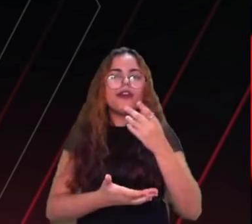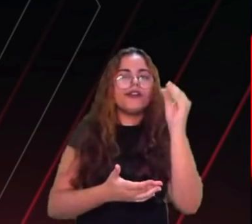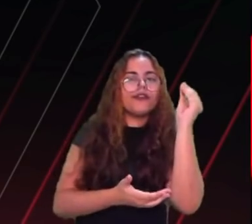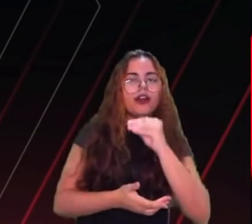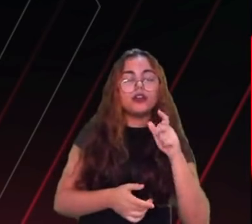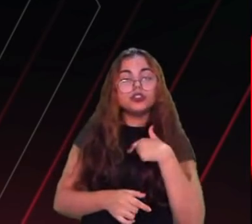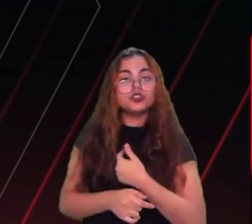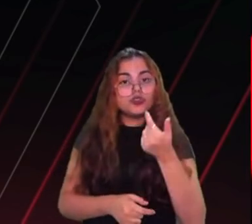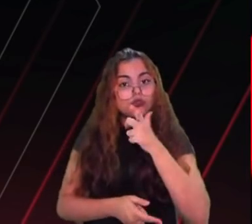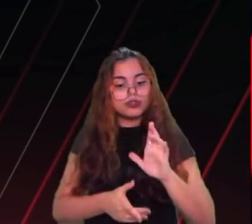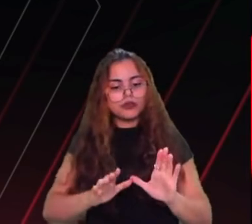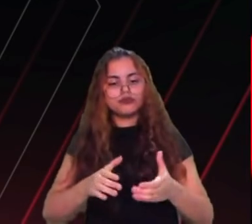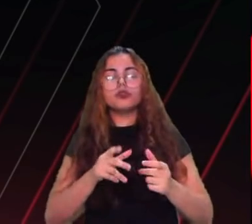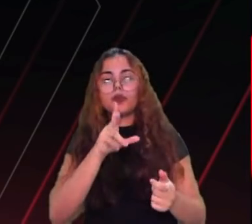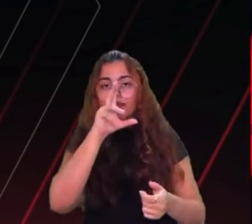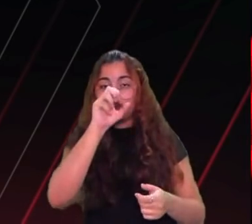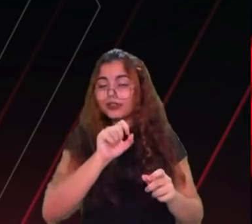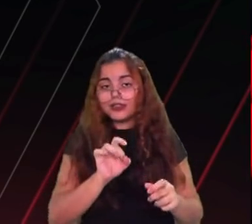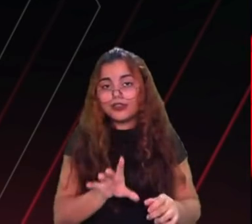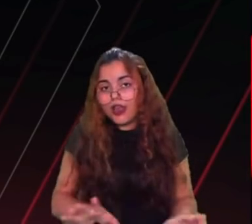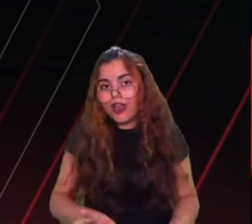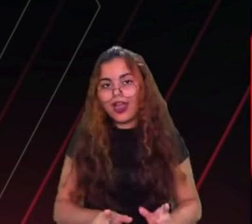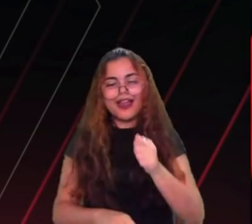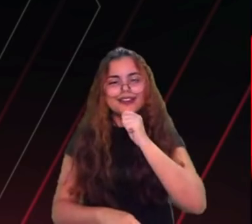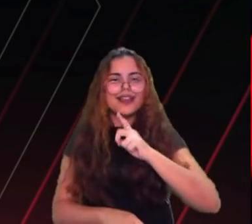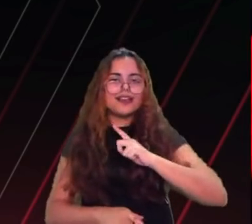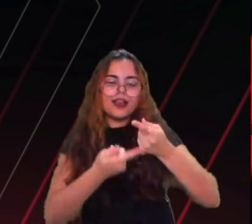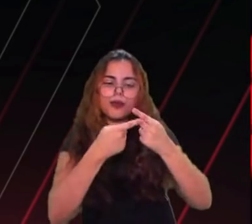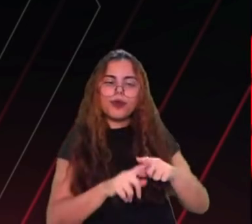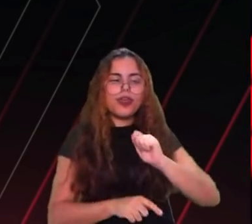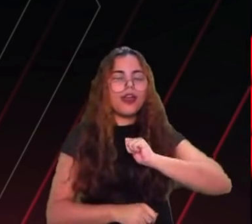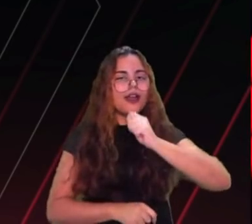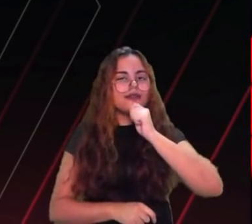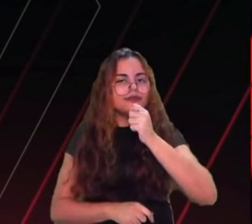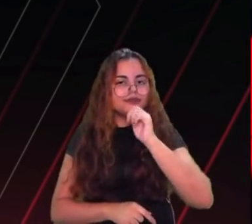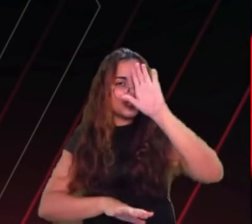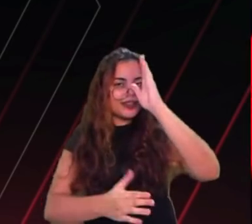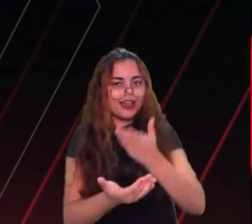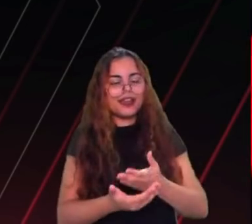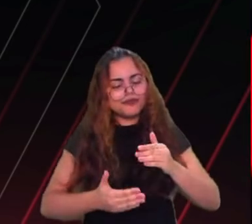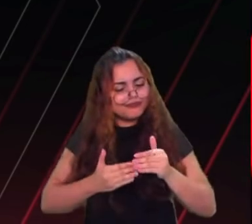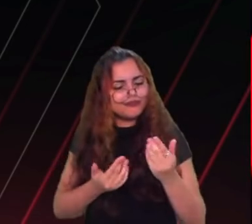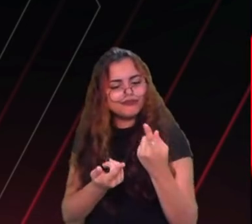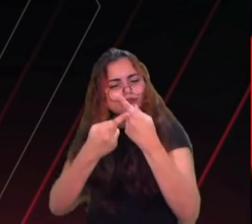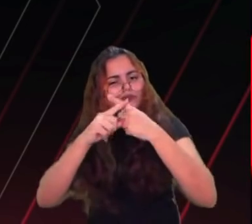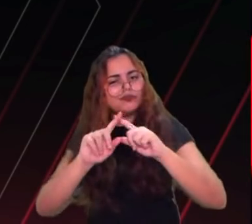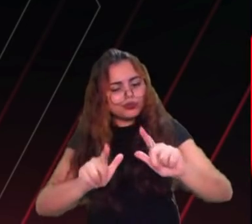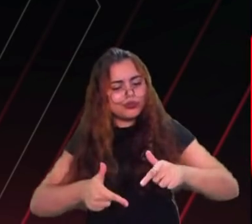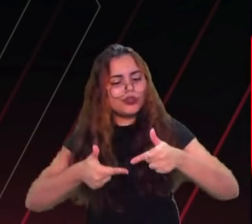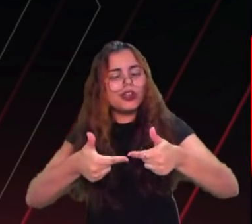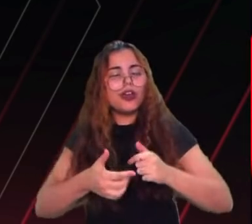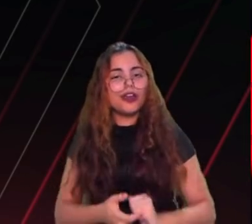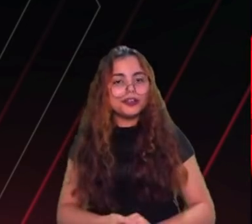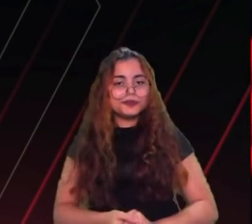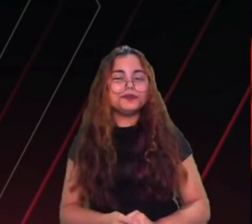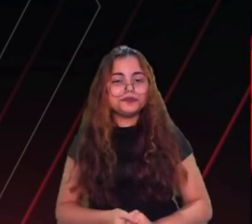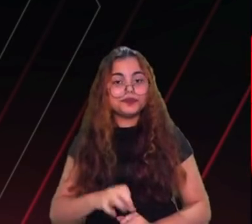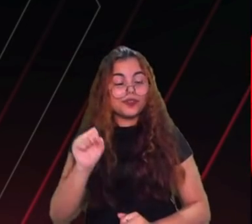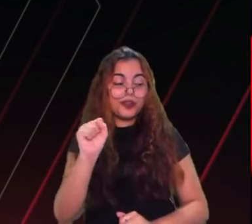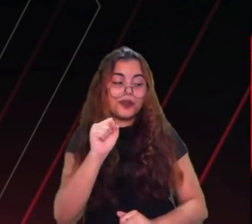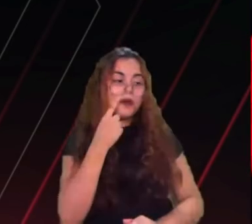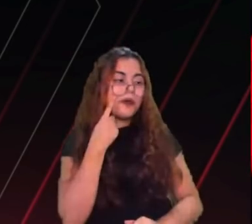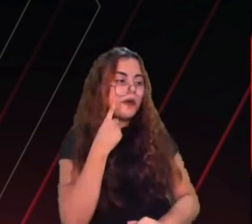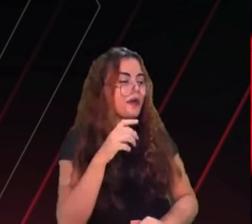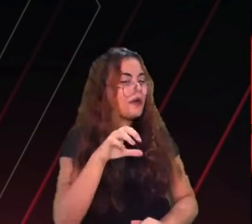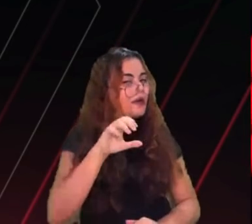E é isso. A ainda tem campeonato, a gente ainda tá confiante. E a gente vai pra cima. O Jazz TV trouxe um número aí, que é o 9. Ele gosta do 9. Ele